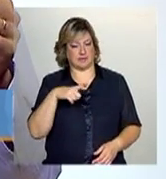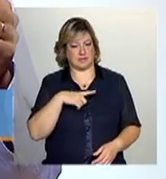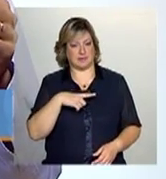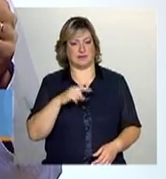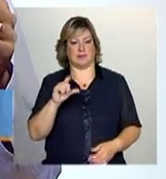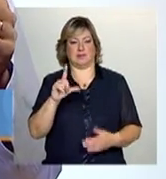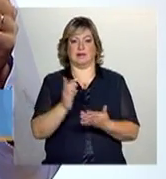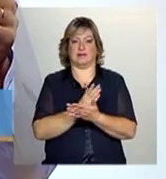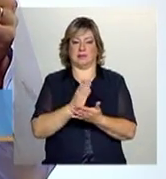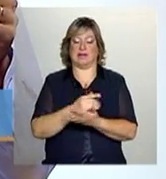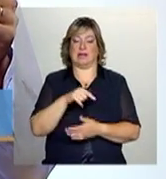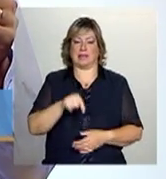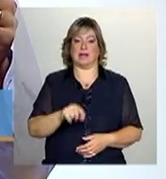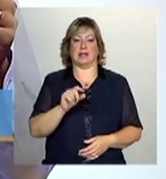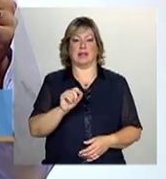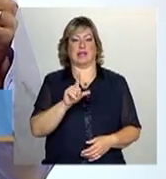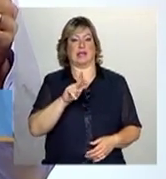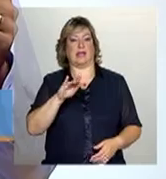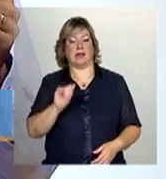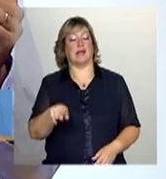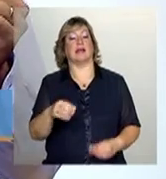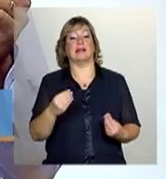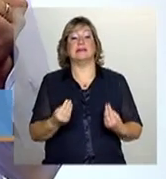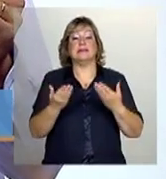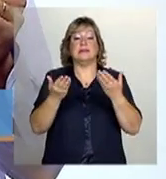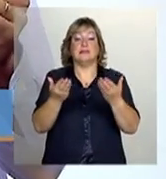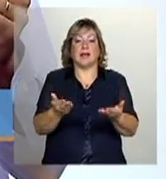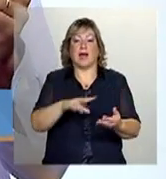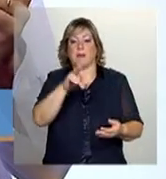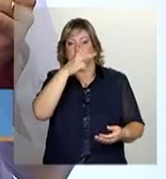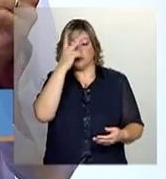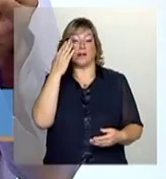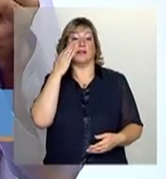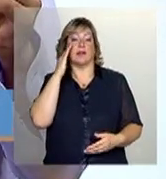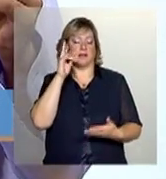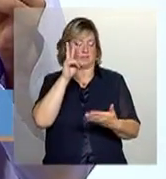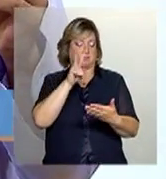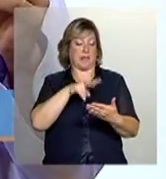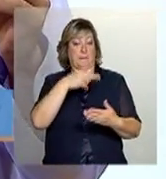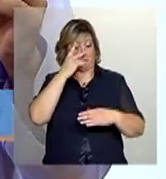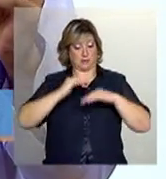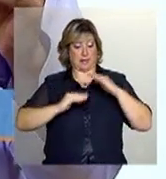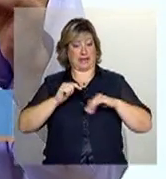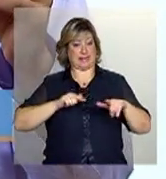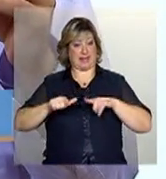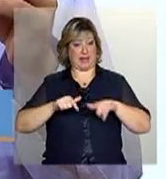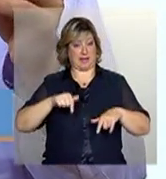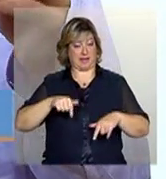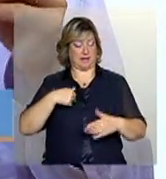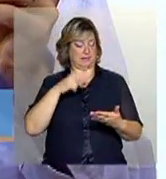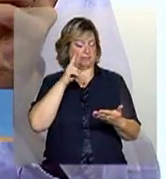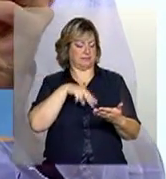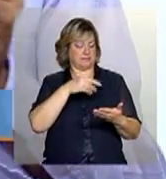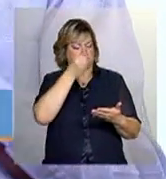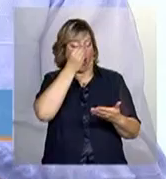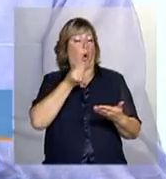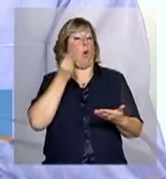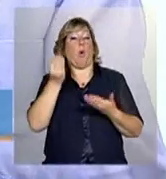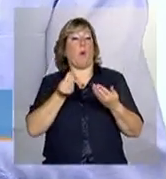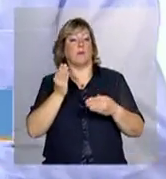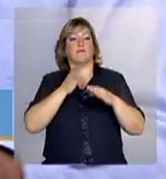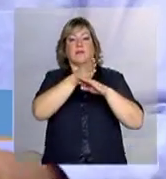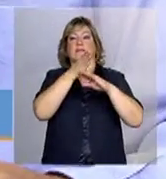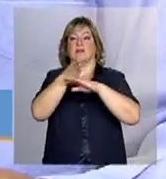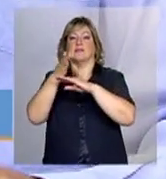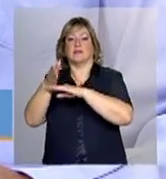publicação, que é justamente para dar uma orientação para esses multiplicadores. E aí, o que tem, basicamente, nesse